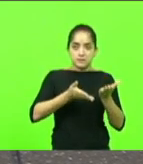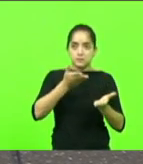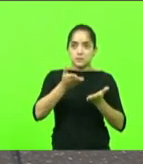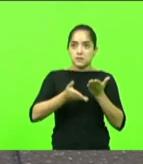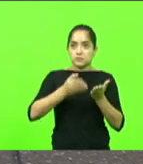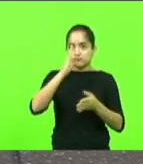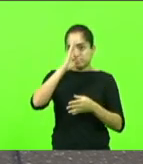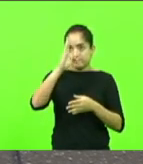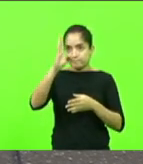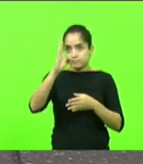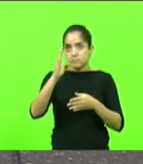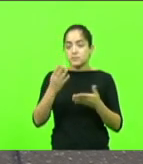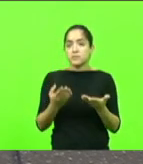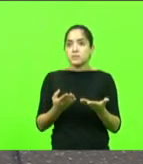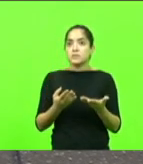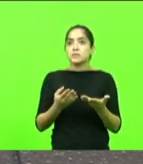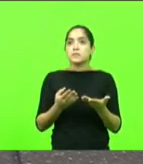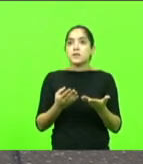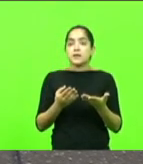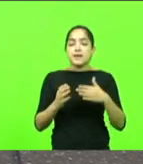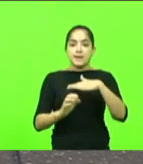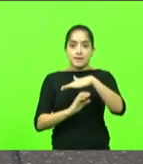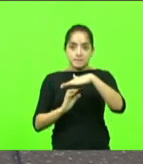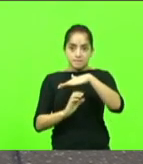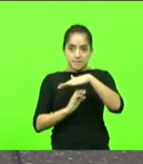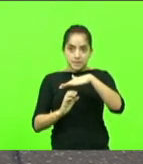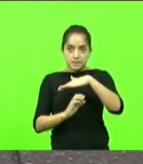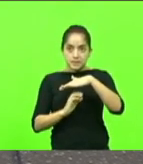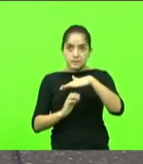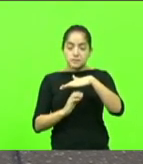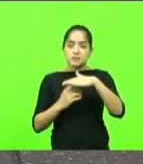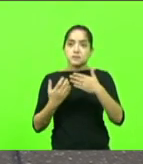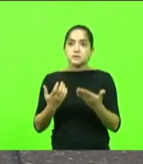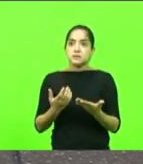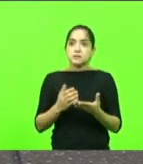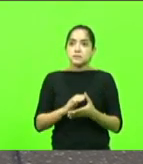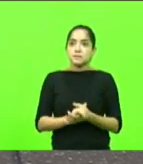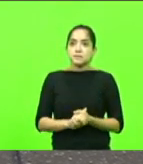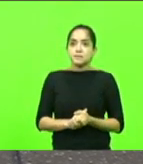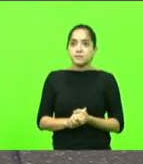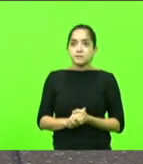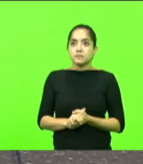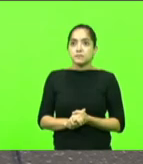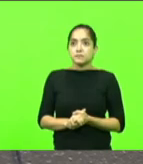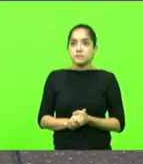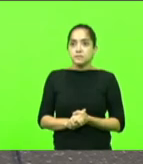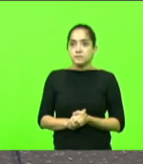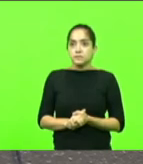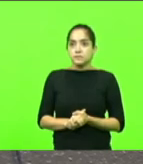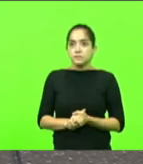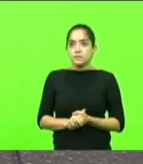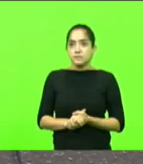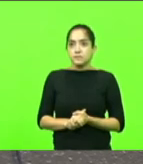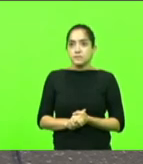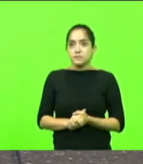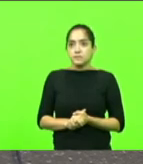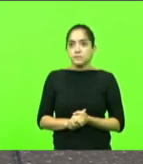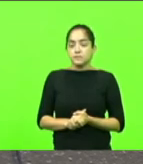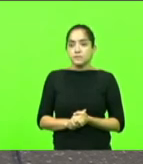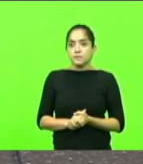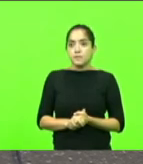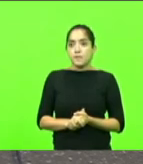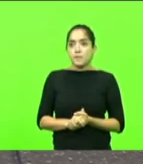três grandes empresas, duas. E dou mais dois minutos, deputado Cobalchini. Agradeço,